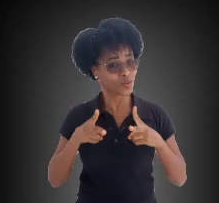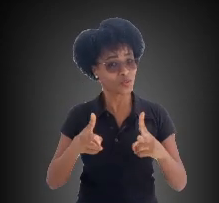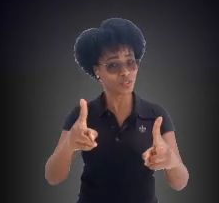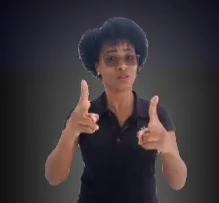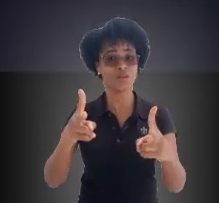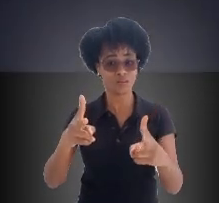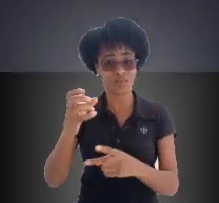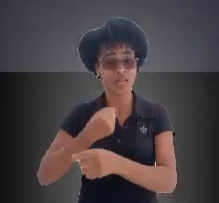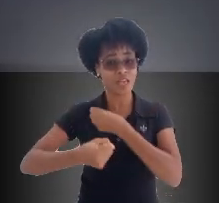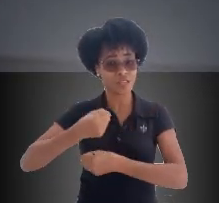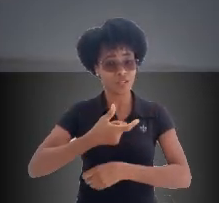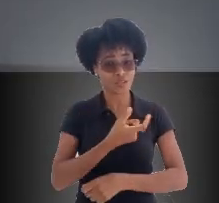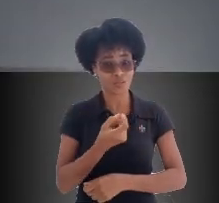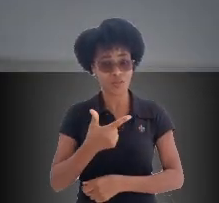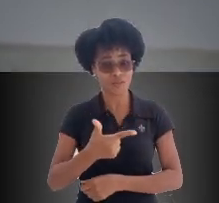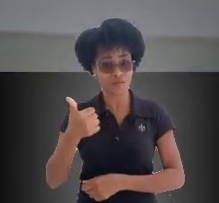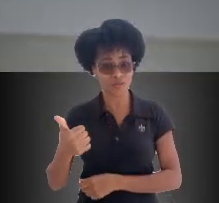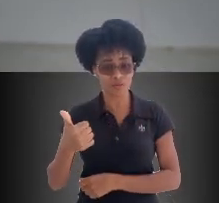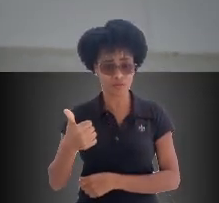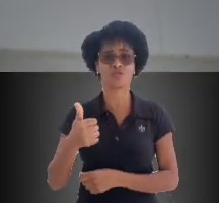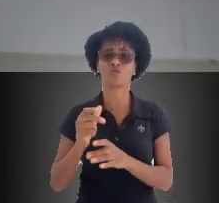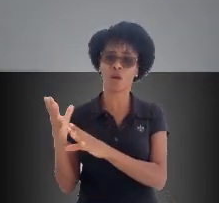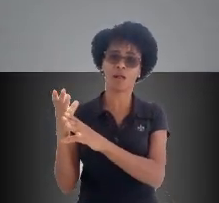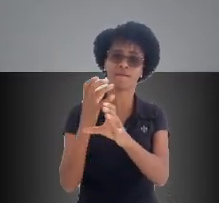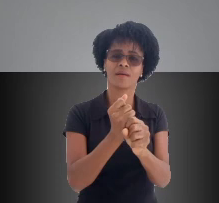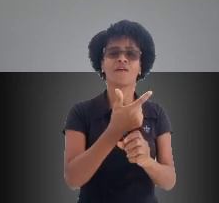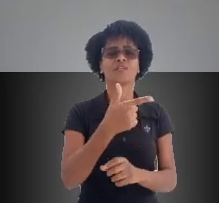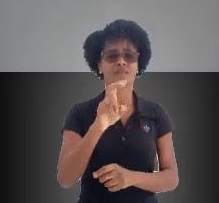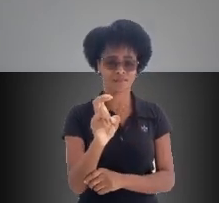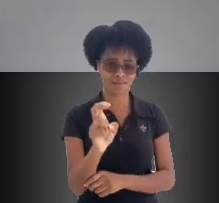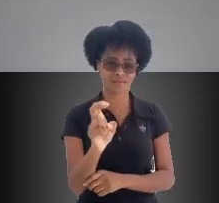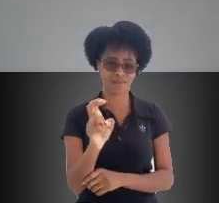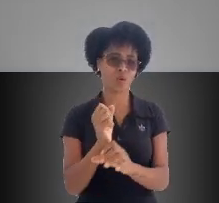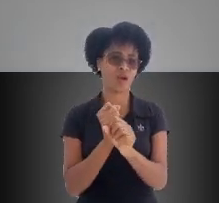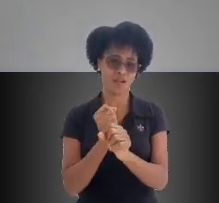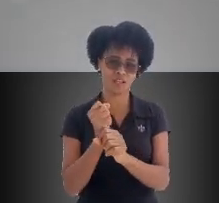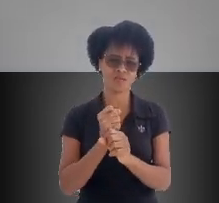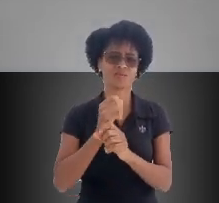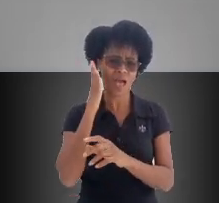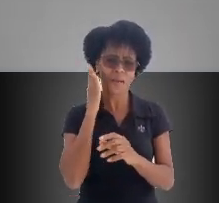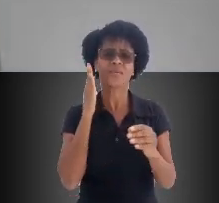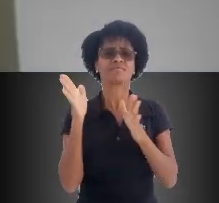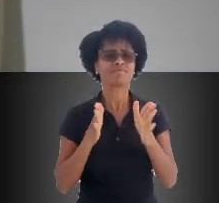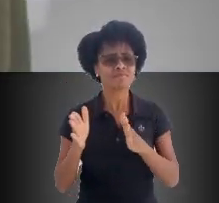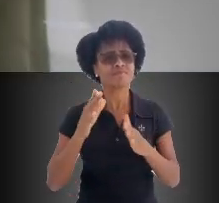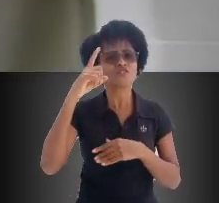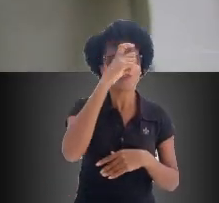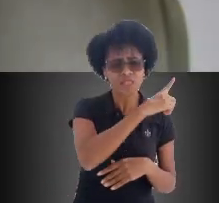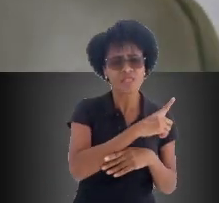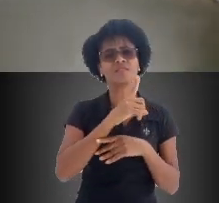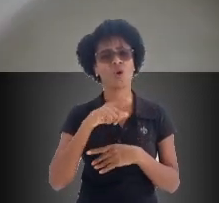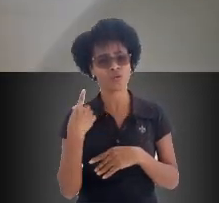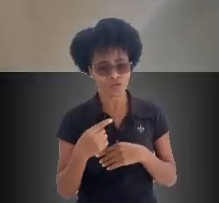E a história continua. Em 2021, completamos 25 anos. E, mesmo em tempos difíceis,